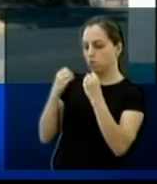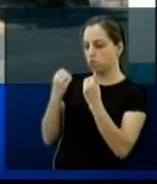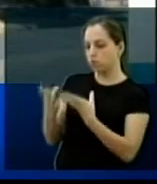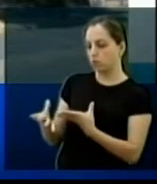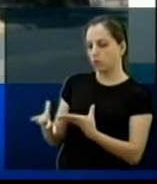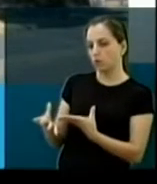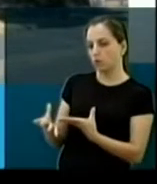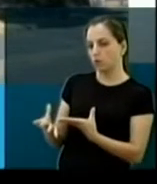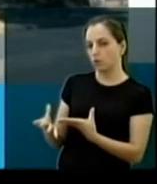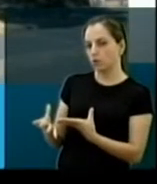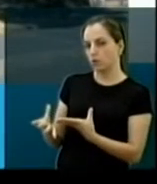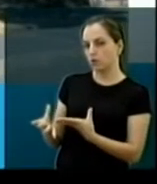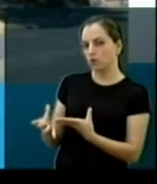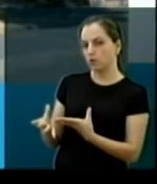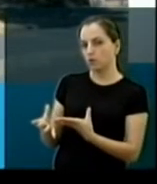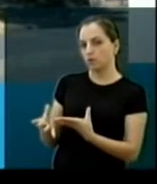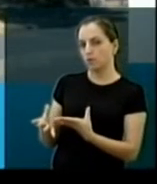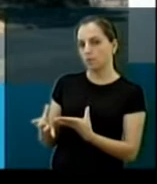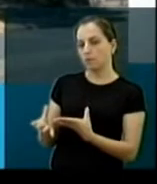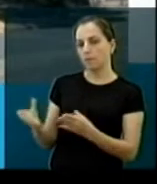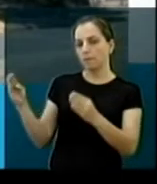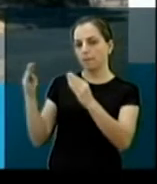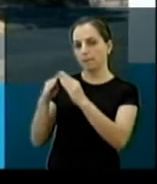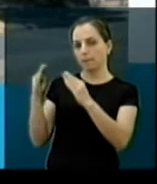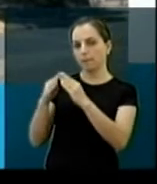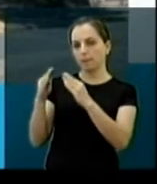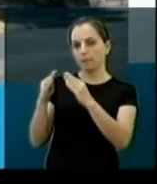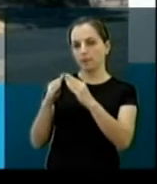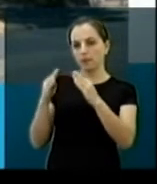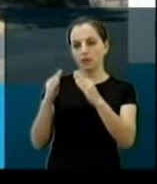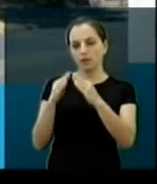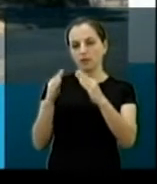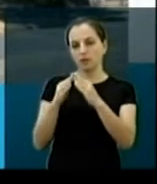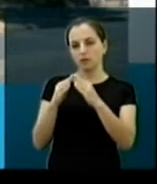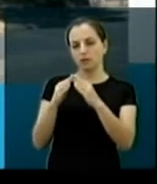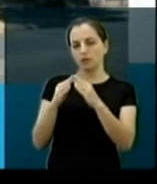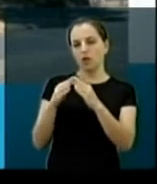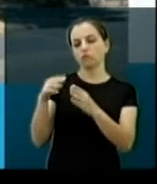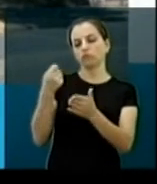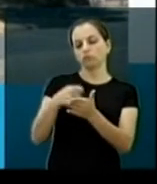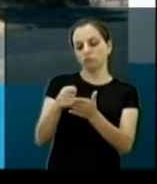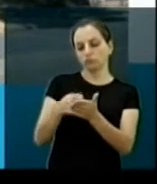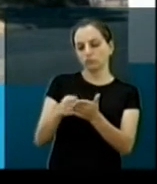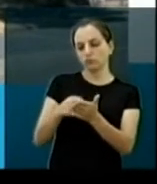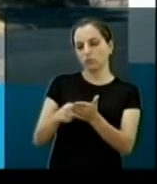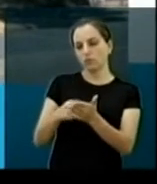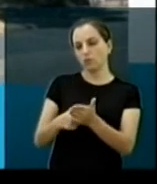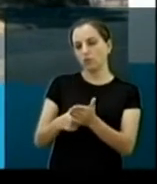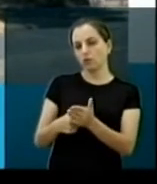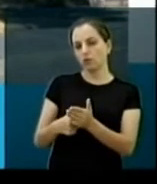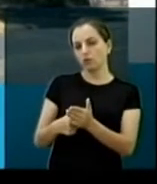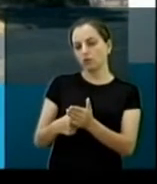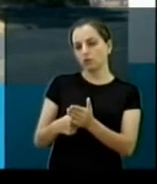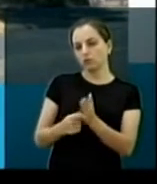mostrar se puder apagar. Essa casa, de várias que a gente está fazendo relatório, eu queria que eu mostrasse antes,